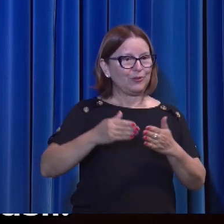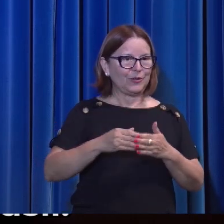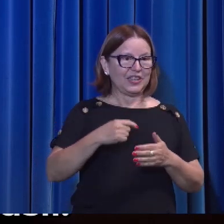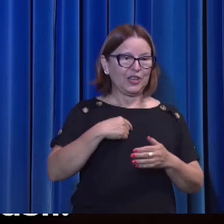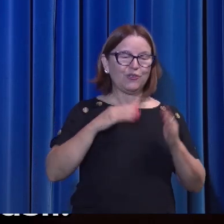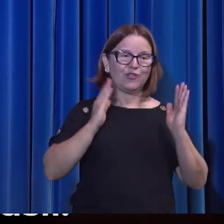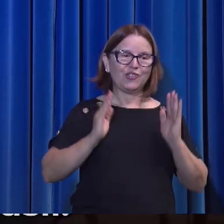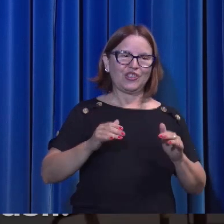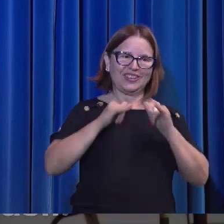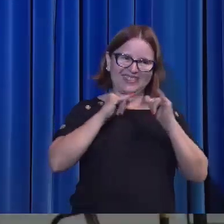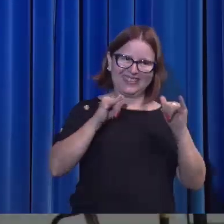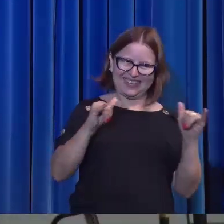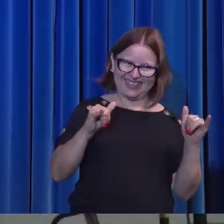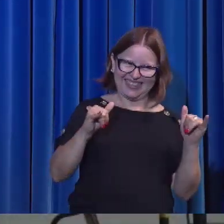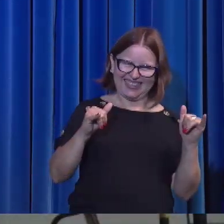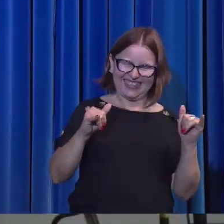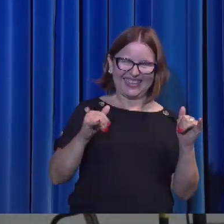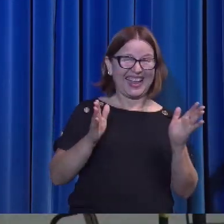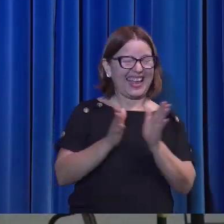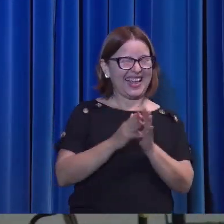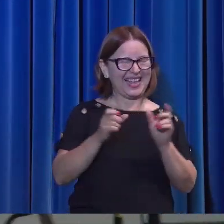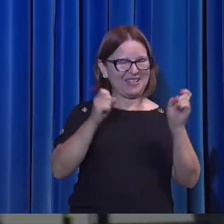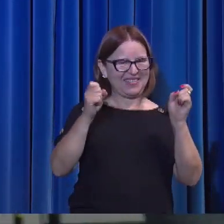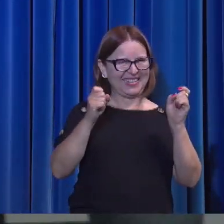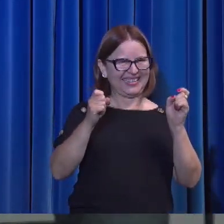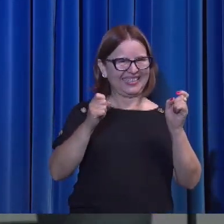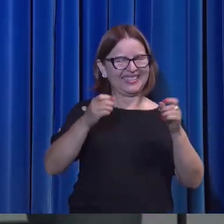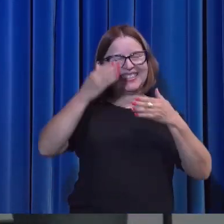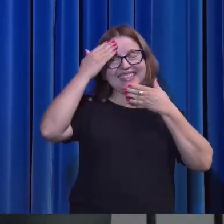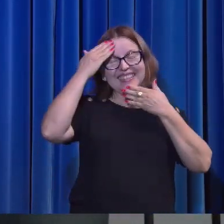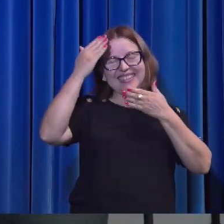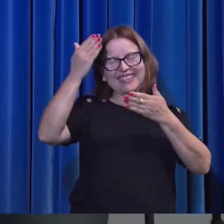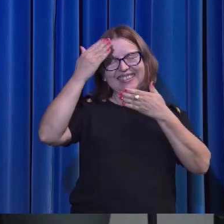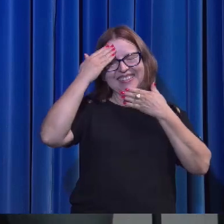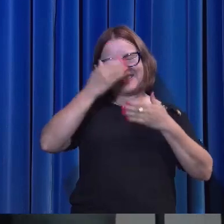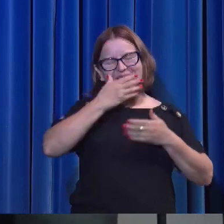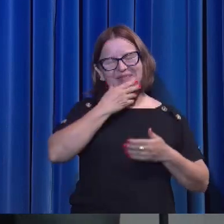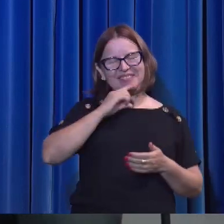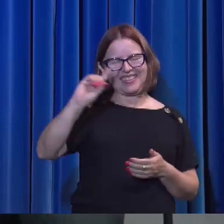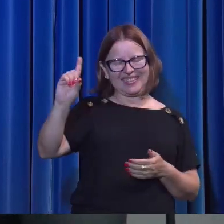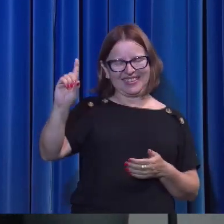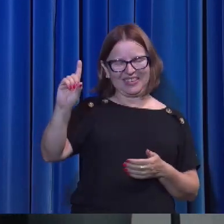Aleluia! Nós te damos muitas graças, Pai.